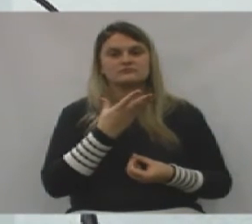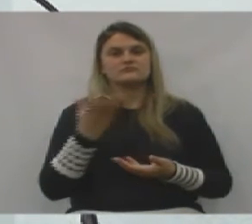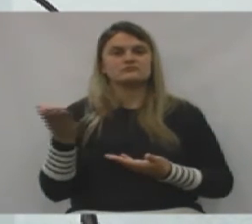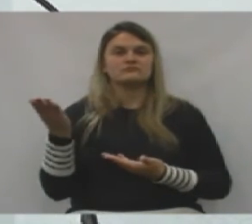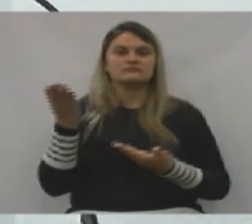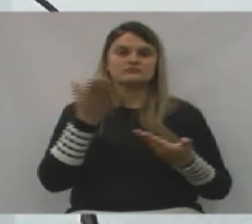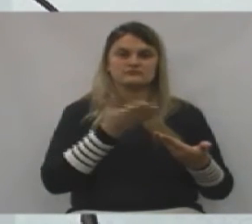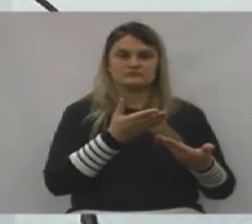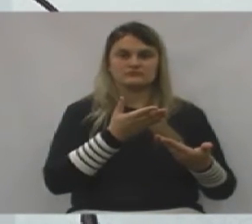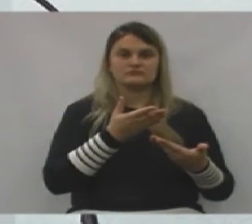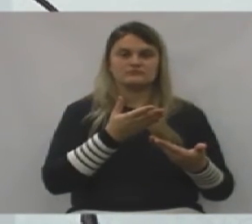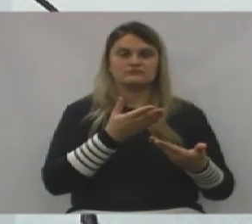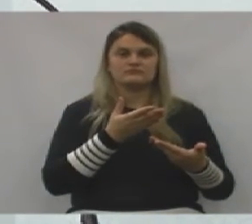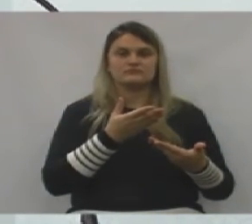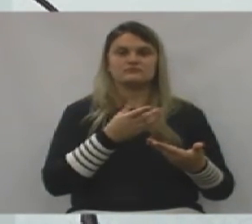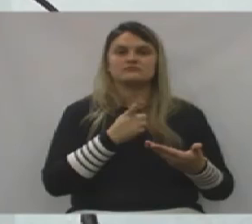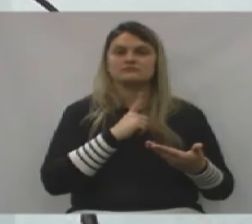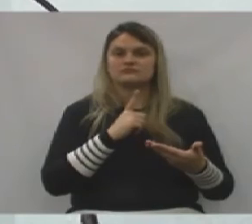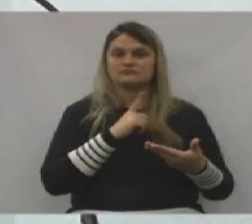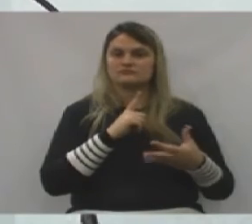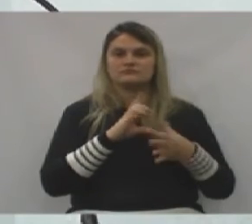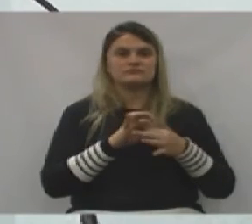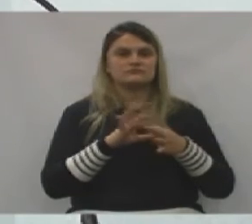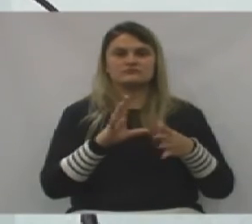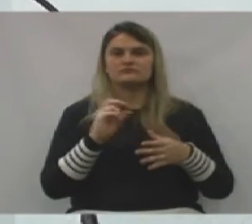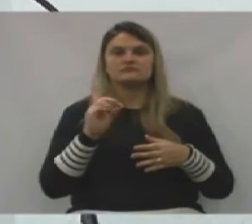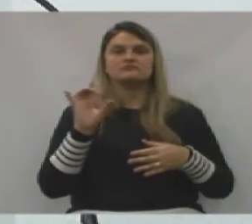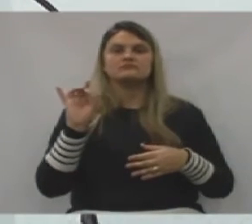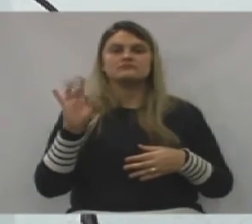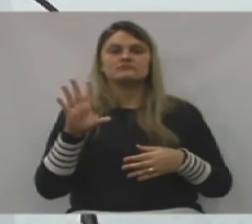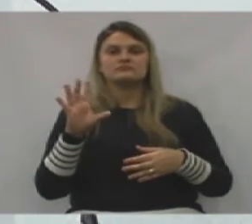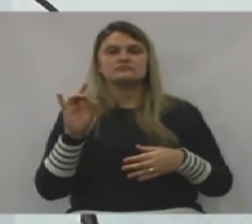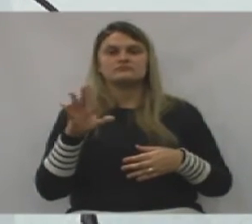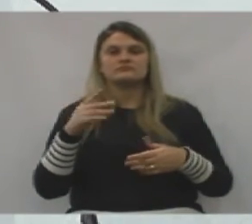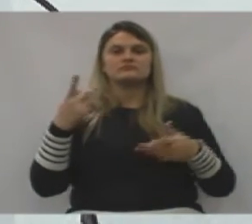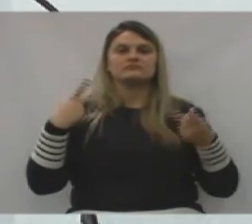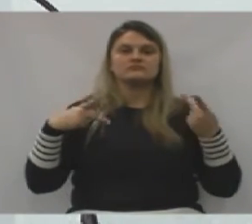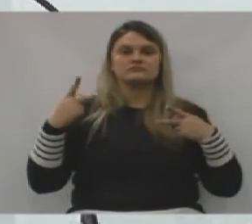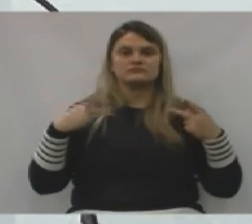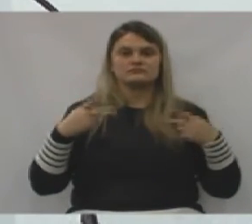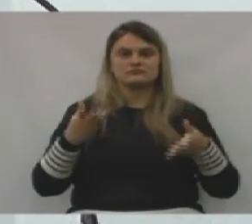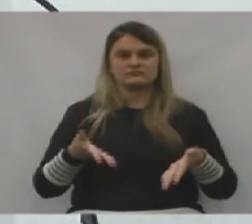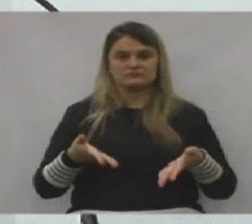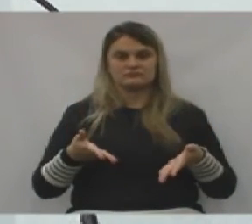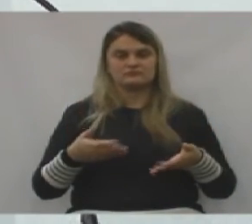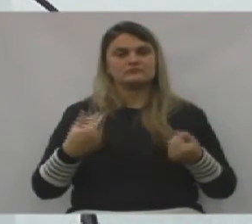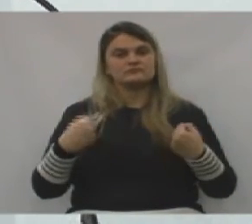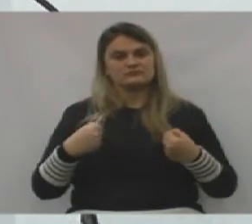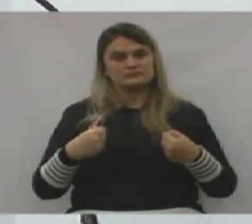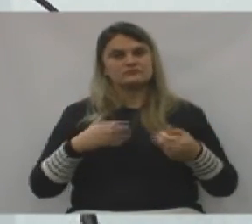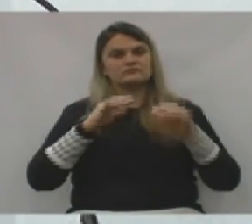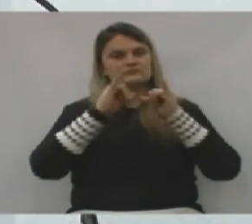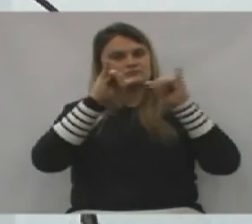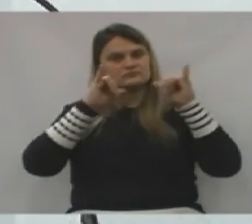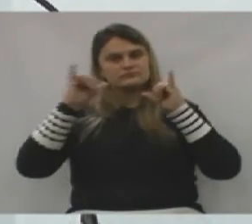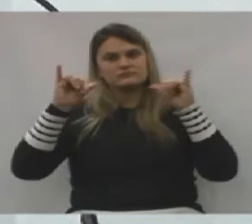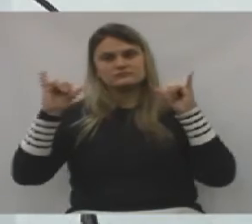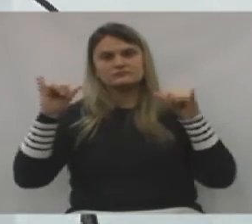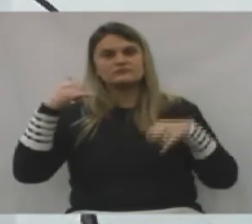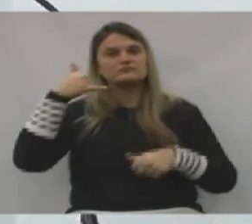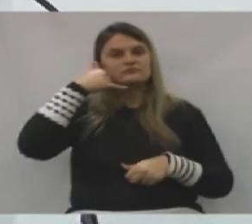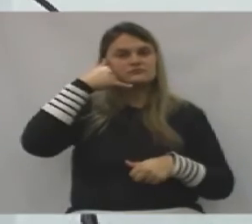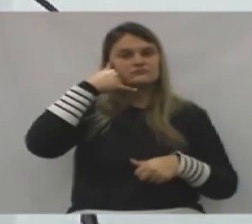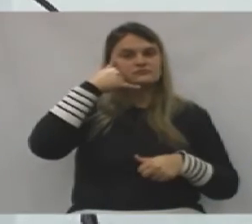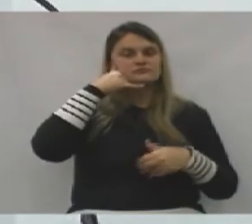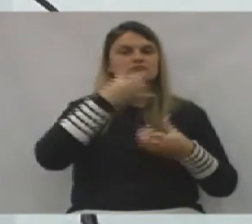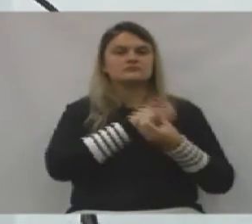retorno que deu, se coloca lá porque não basta só fazer política hoje em dia, você tem que divulgar, o telefone da